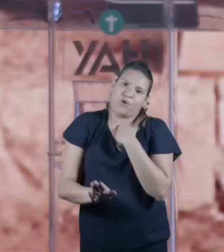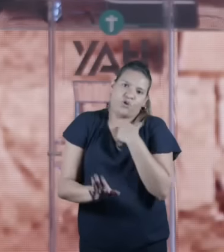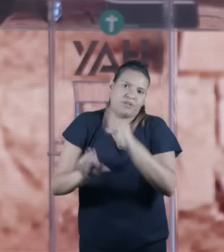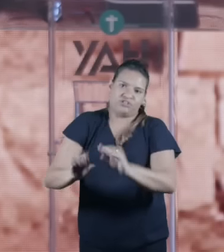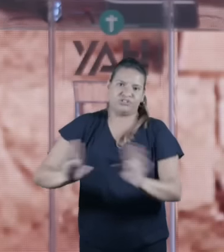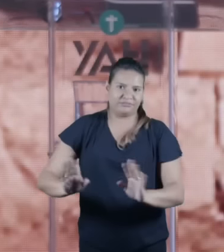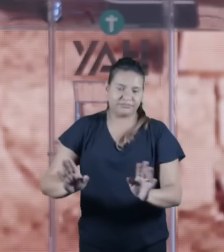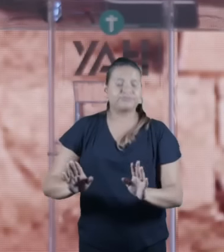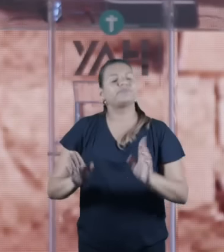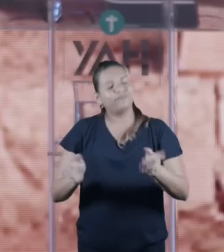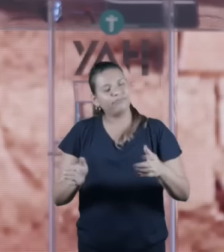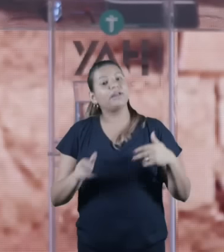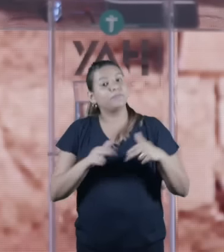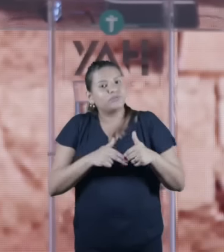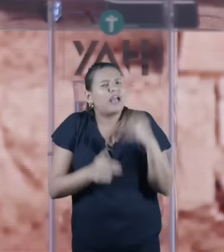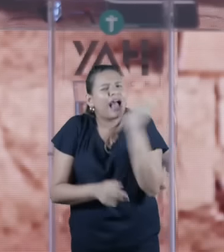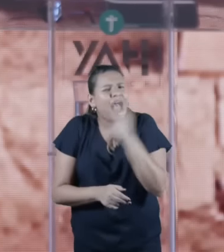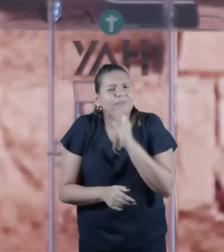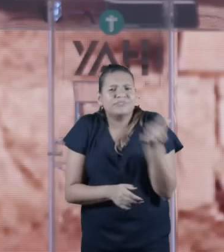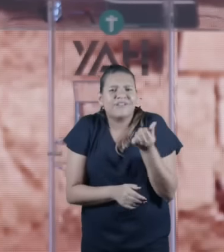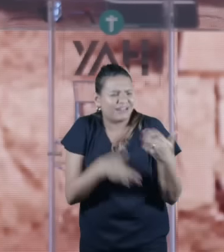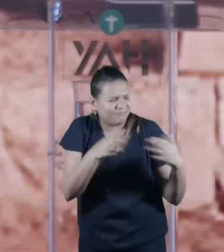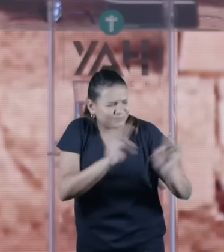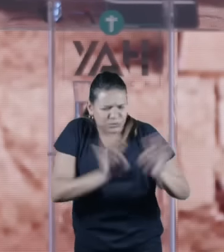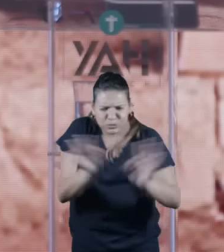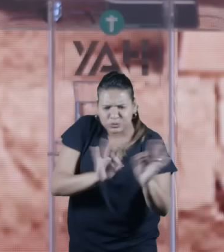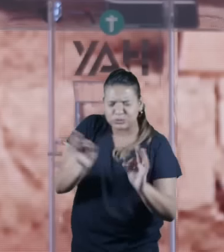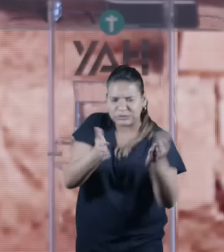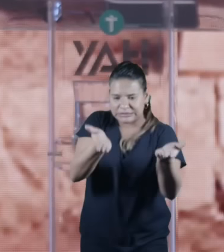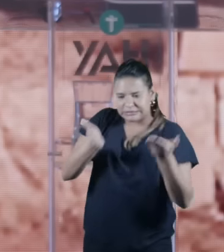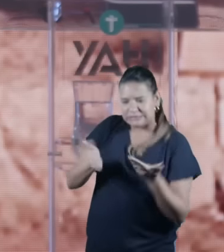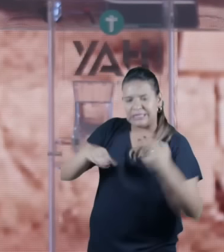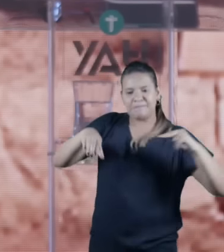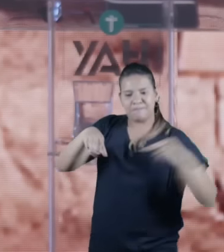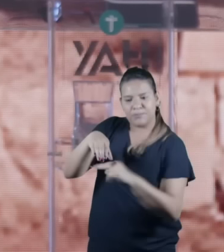sepulcro e colocam e fecham e voltam para casa porque começou o Shabat